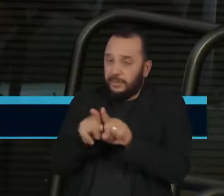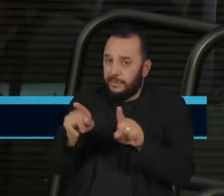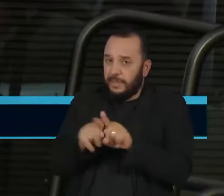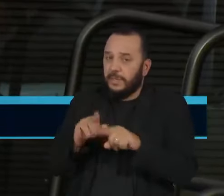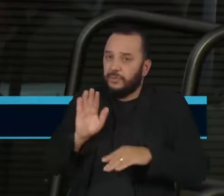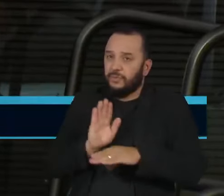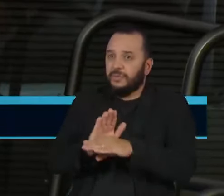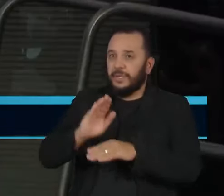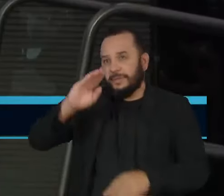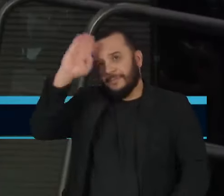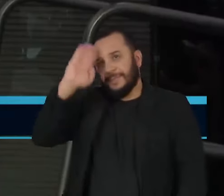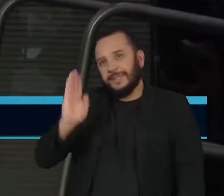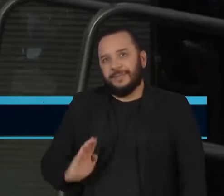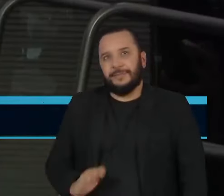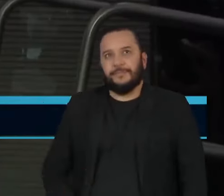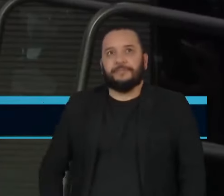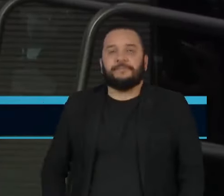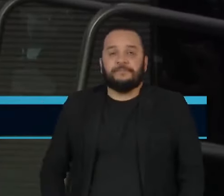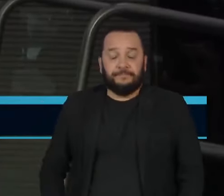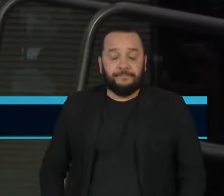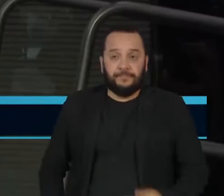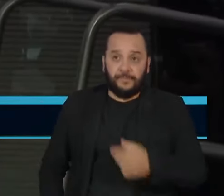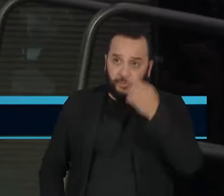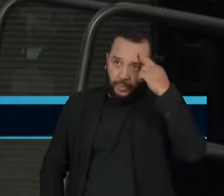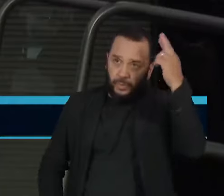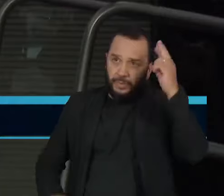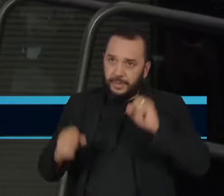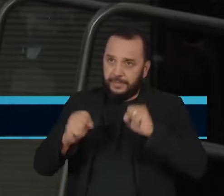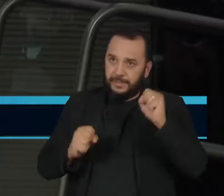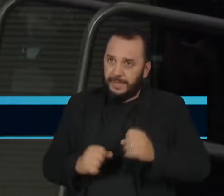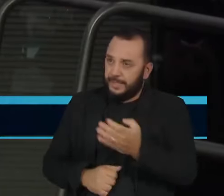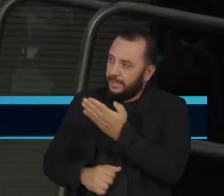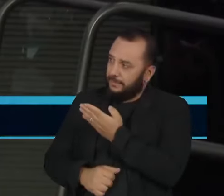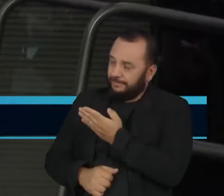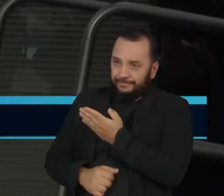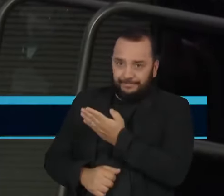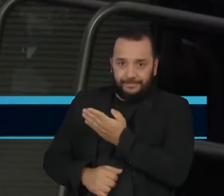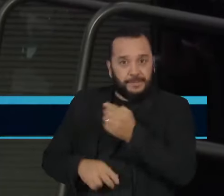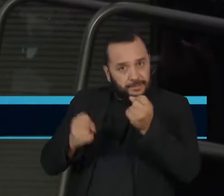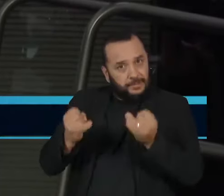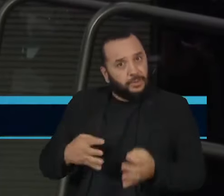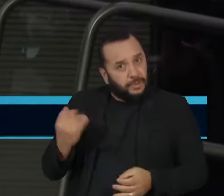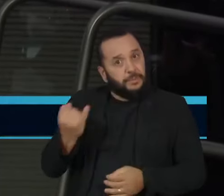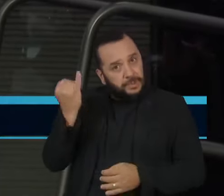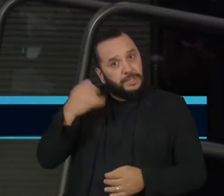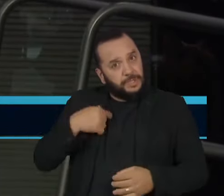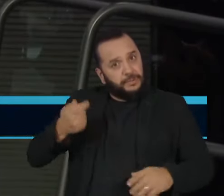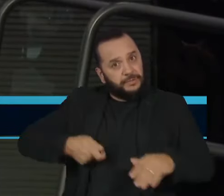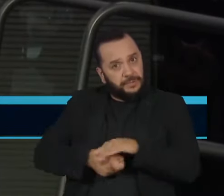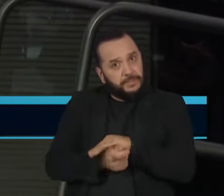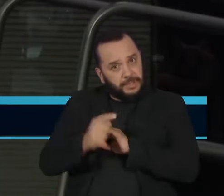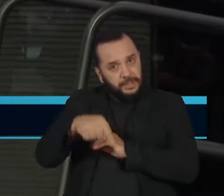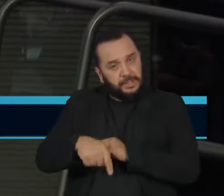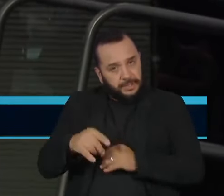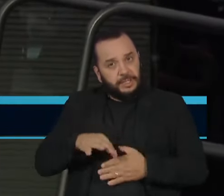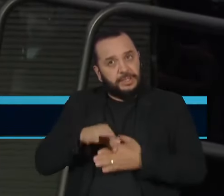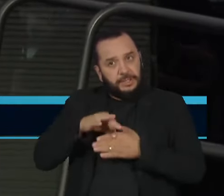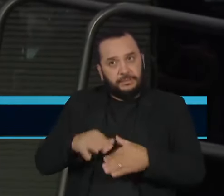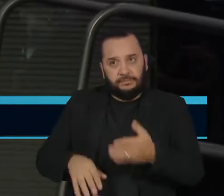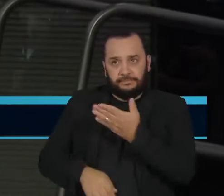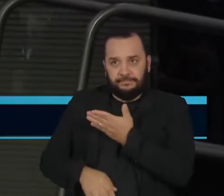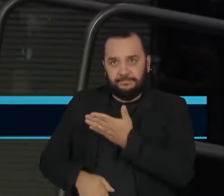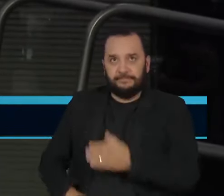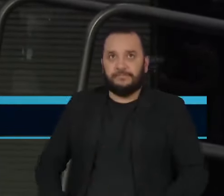no nosso Brasil. O CEO da montadora no Brasil salientou a importância dos investimentos por aqui. Hoje, nossas quatro